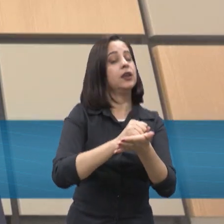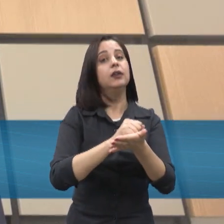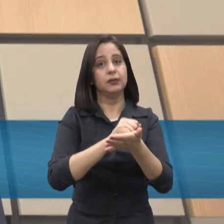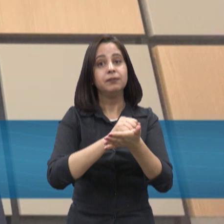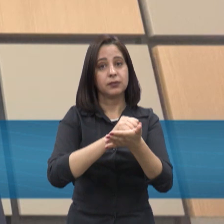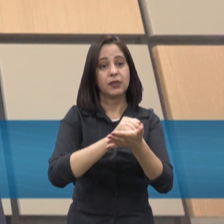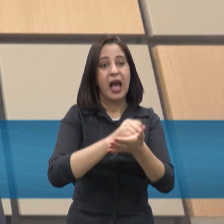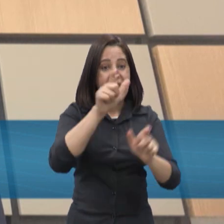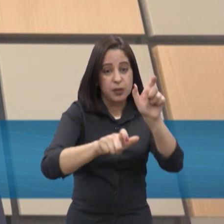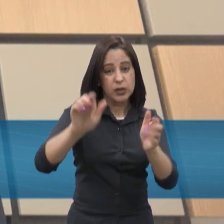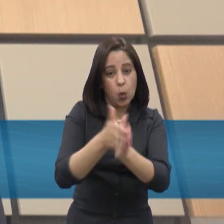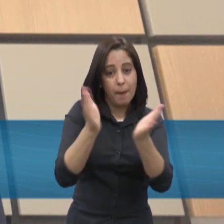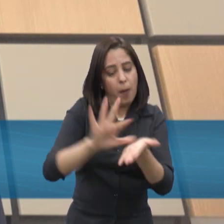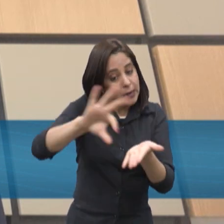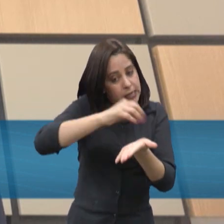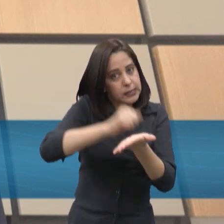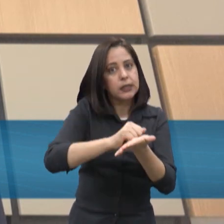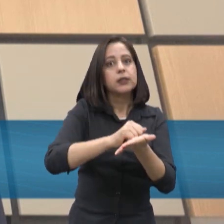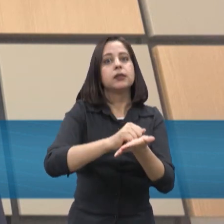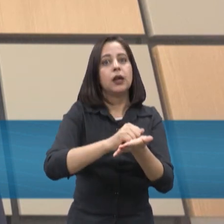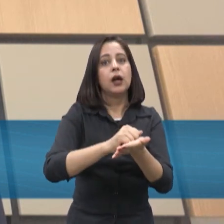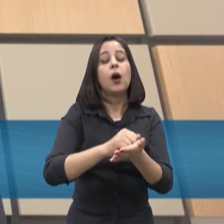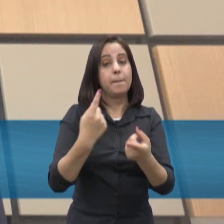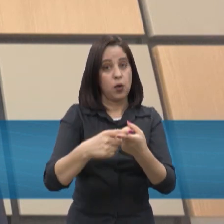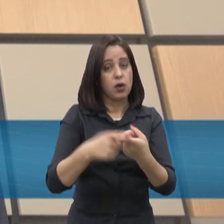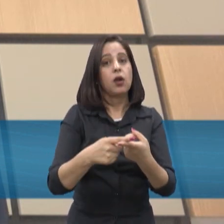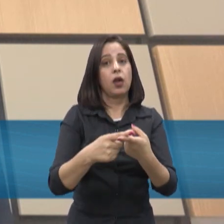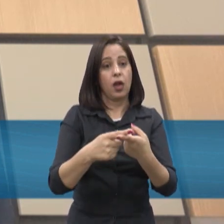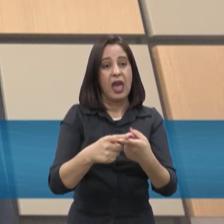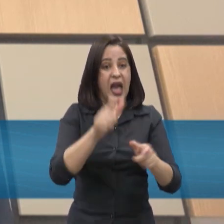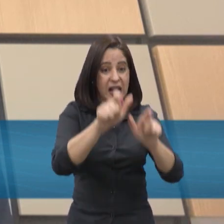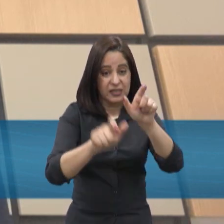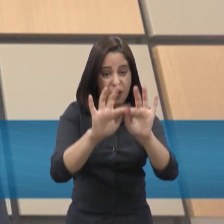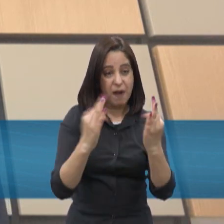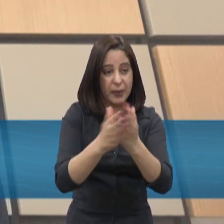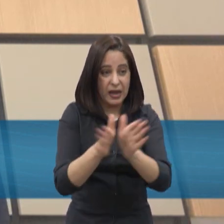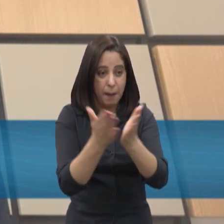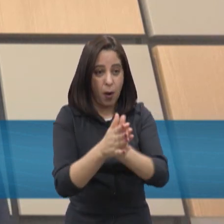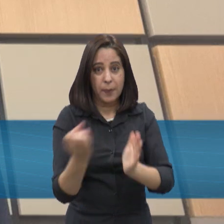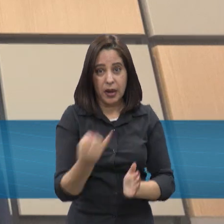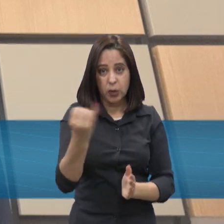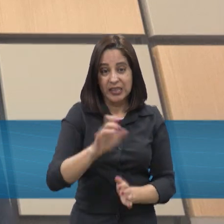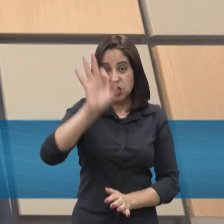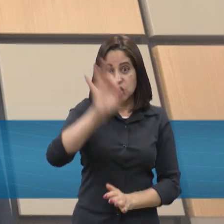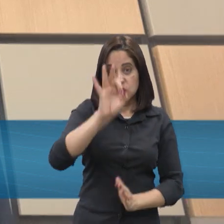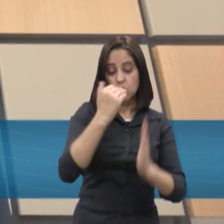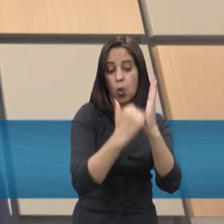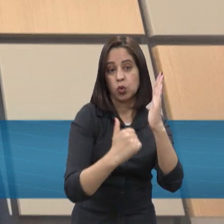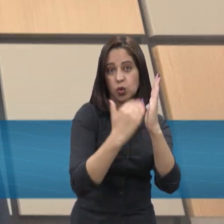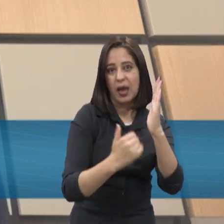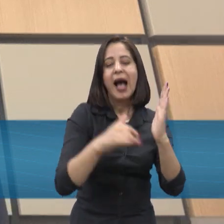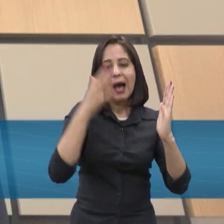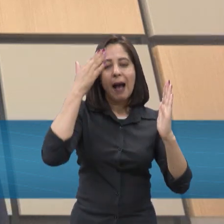que é também um benefício importante para as famílias de baixa renda que recebem aí o Bolsa Família, por